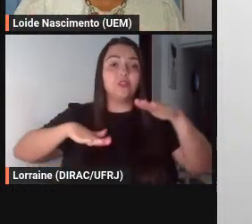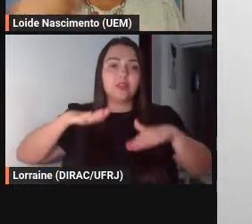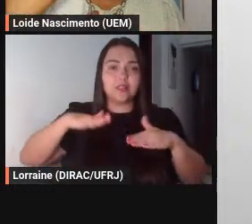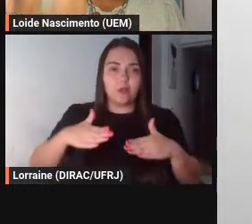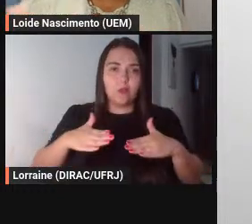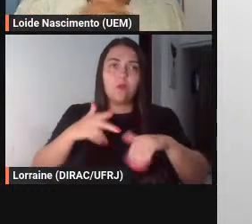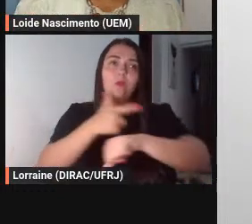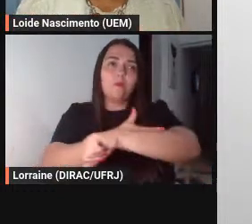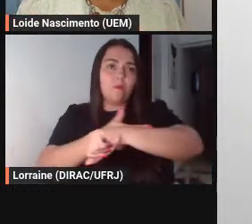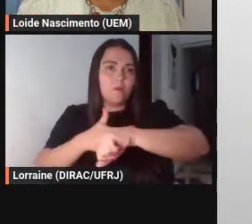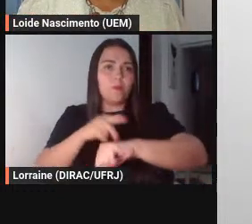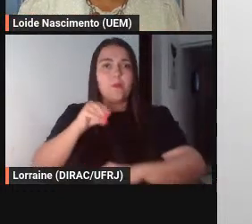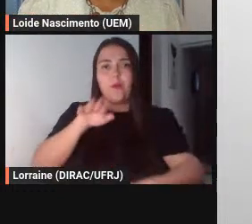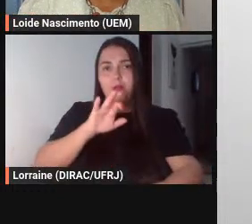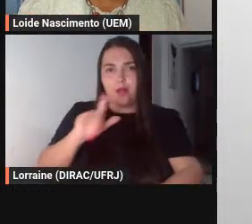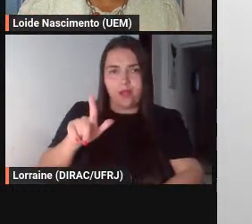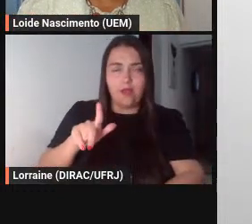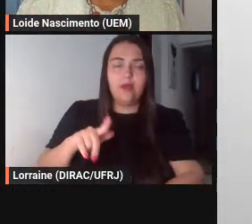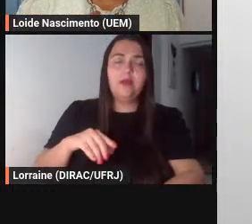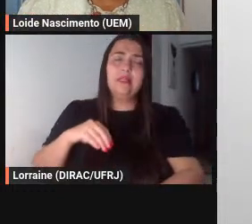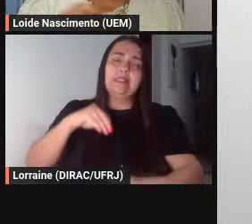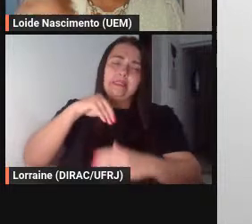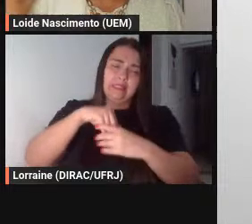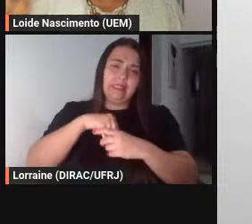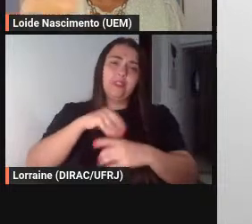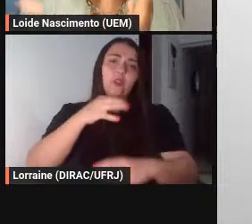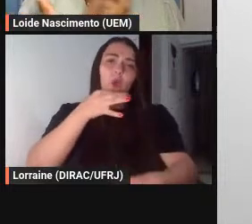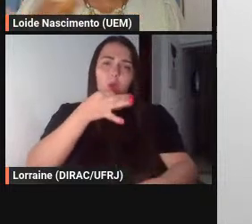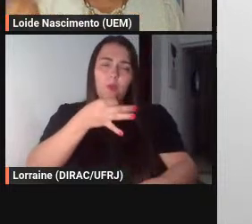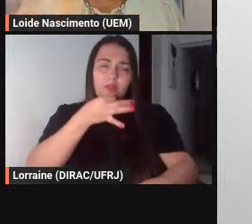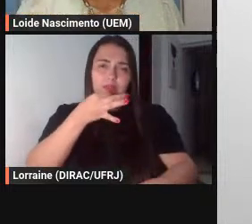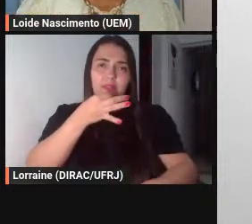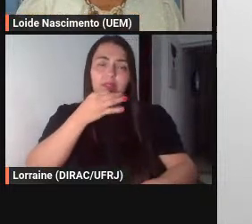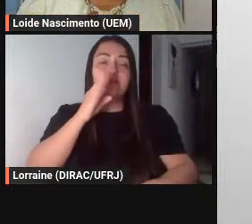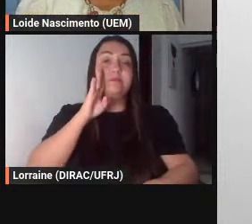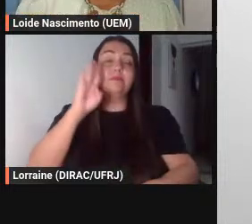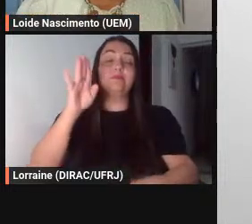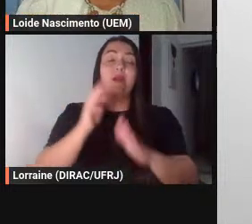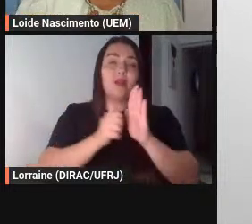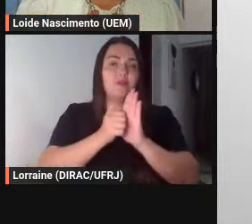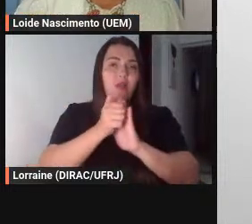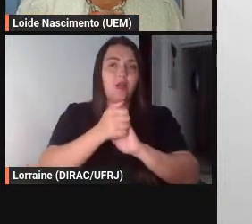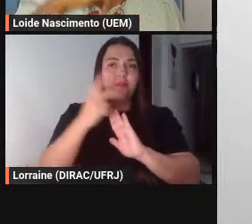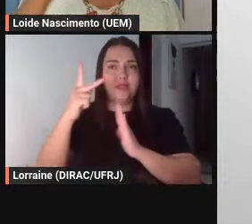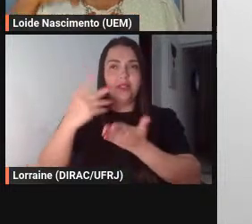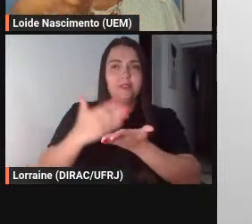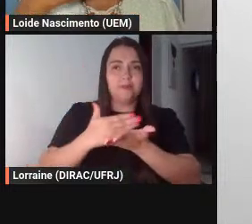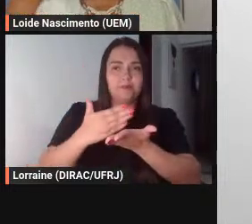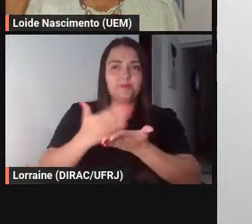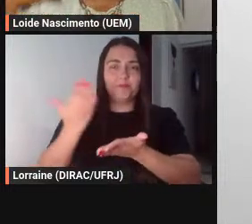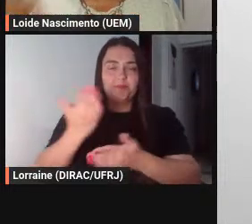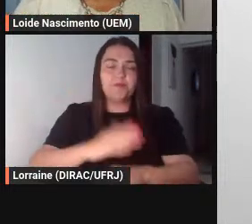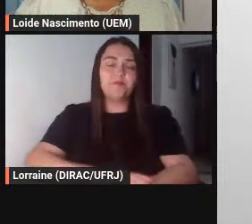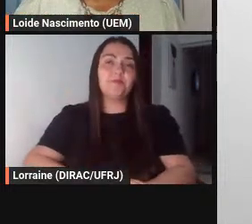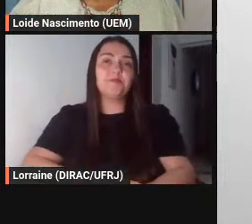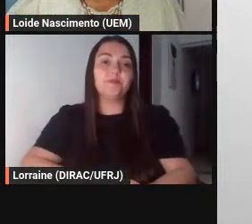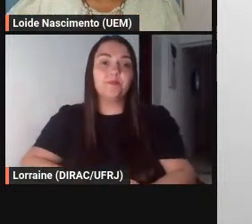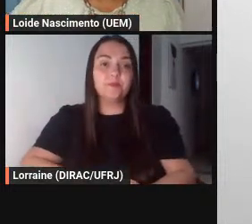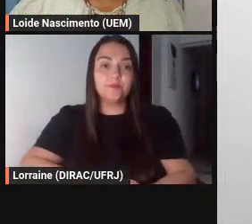nos comentários e no conjunto das fábulas dessa obra próximo slide